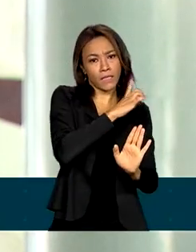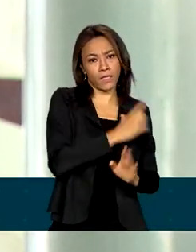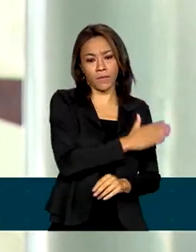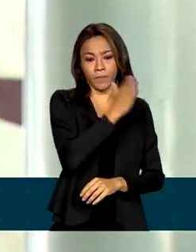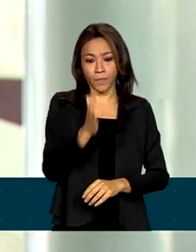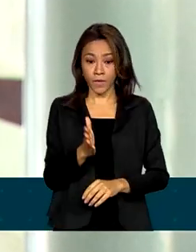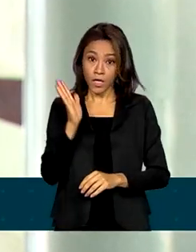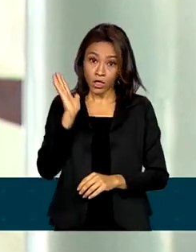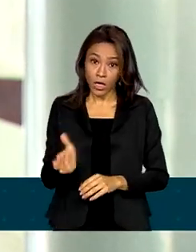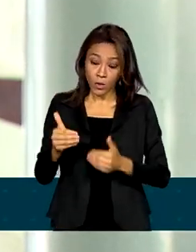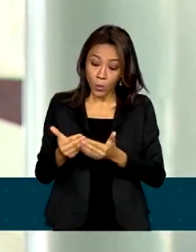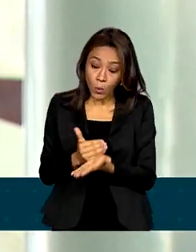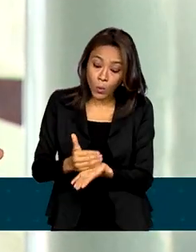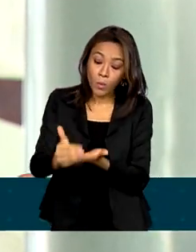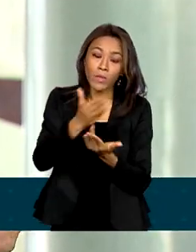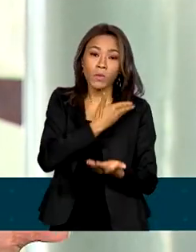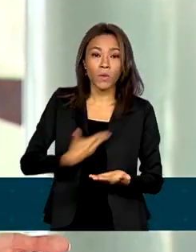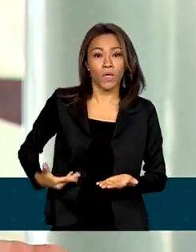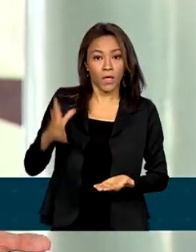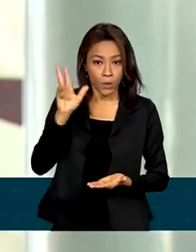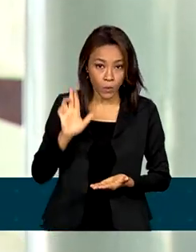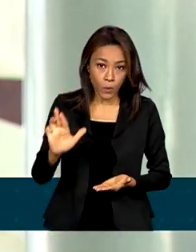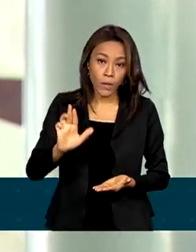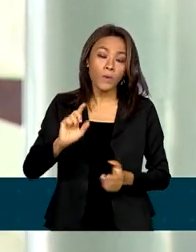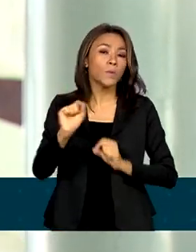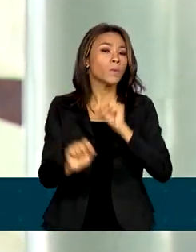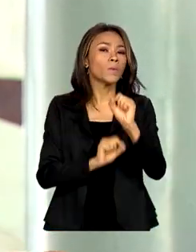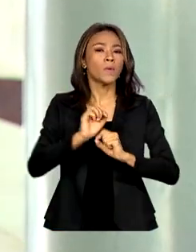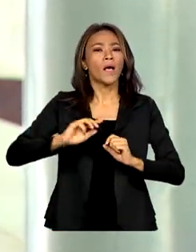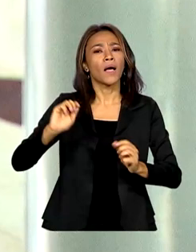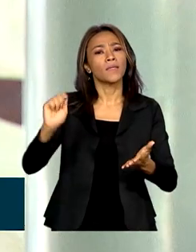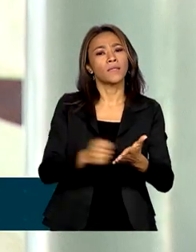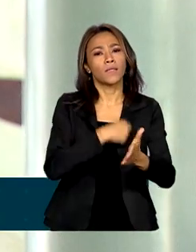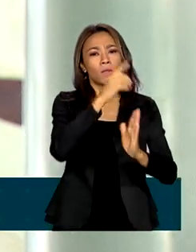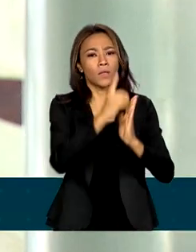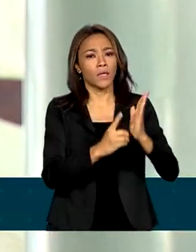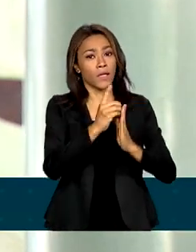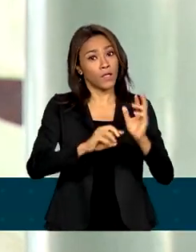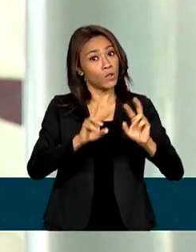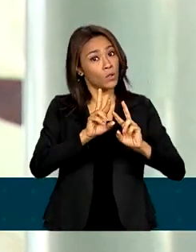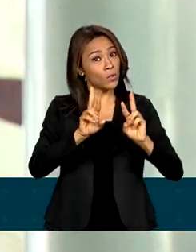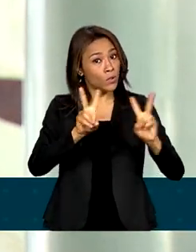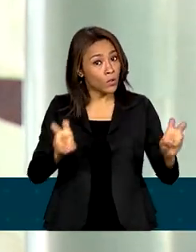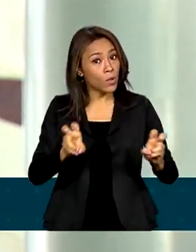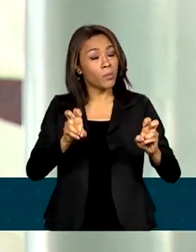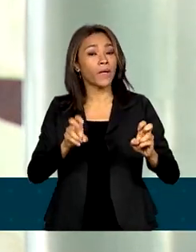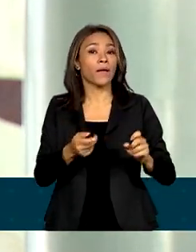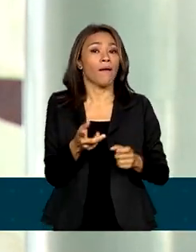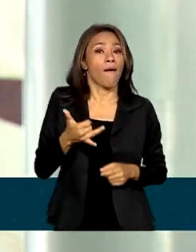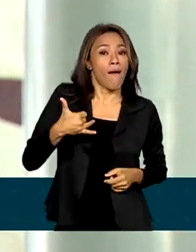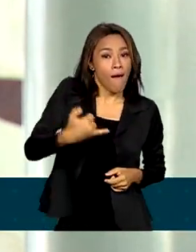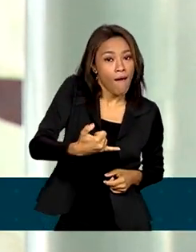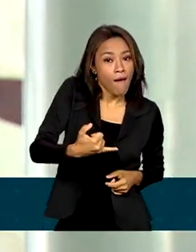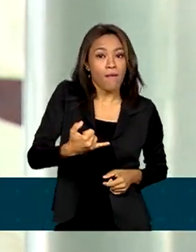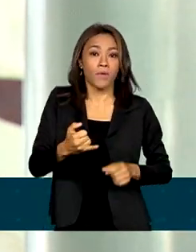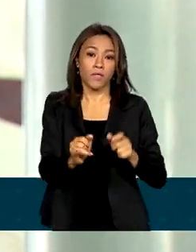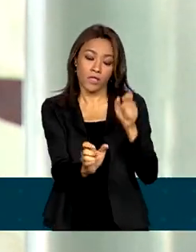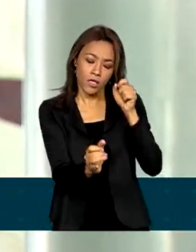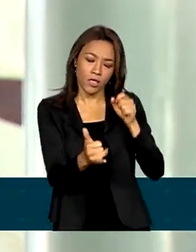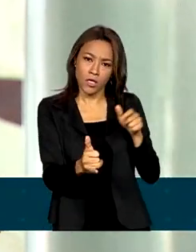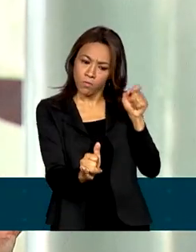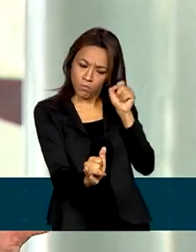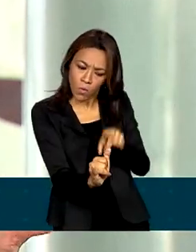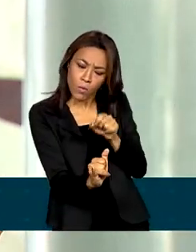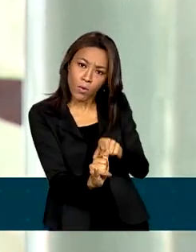início do mandato foi a assinatura de um decreto que reduz o acesso às armas e munições e suspende o registro de novas armas